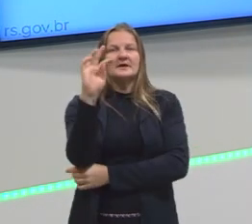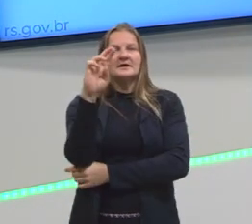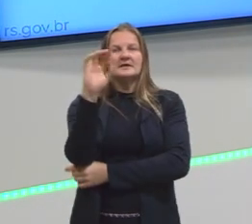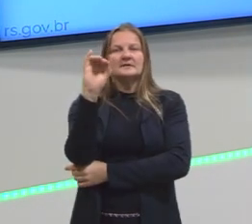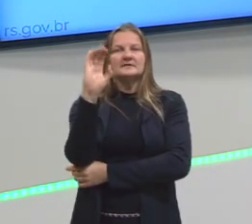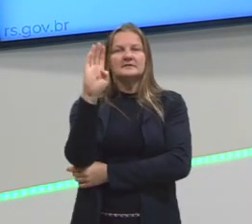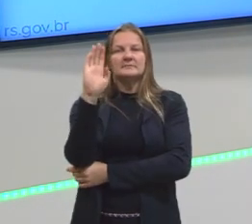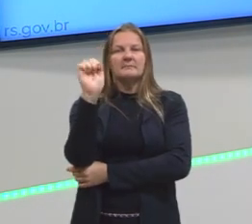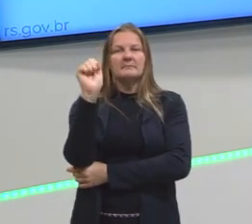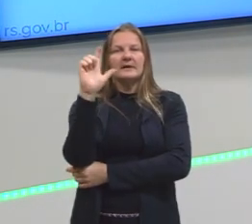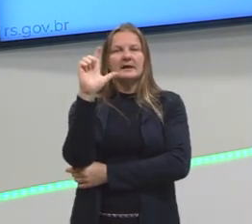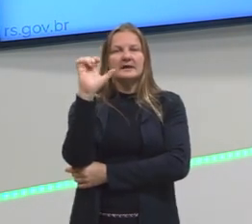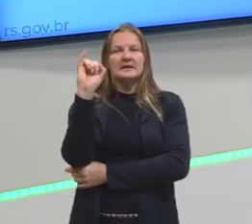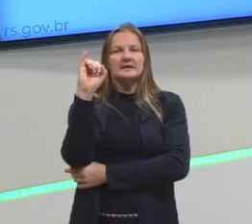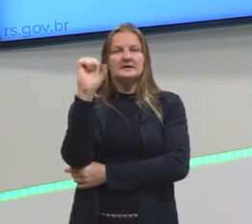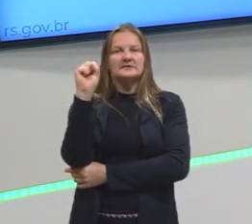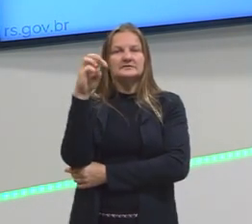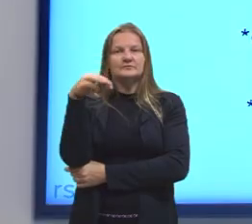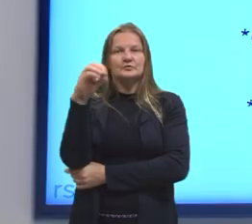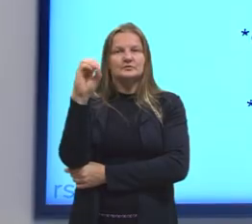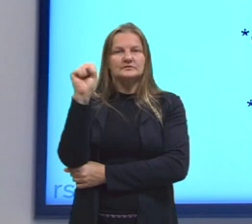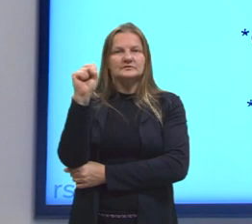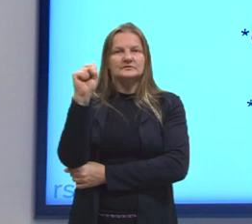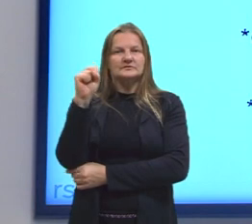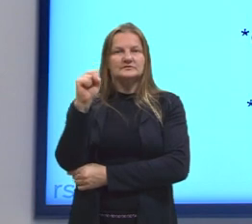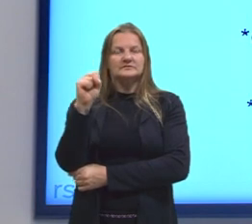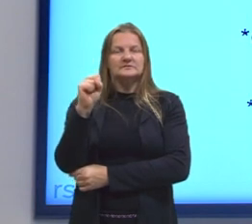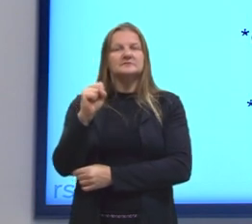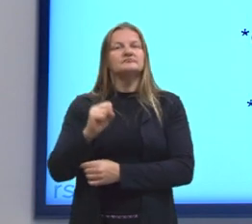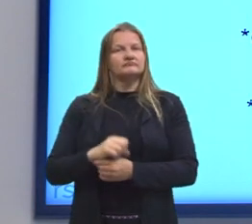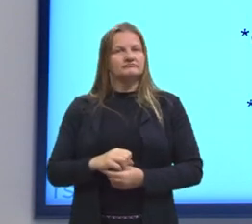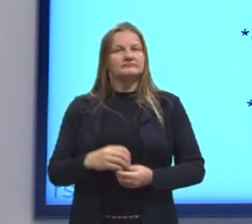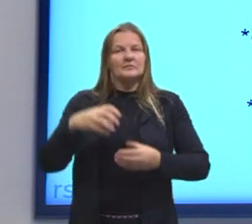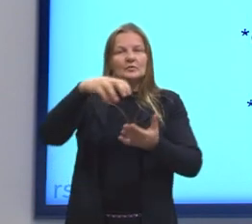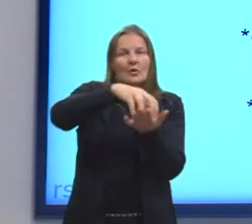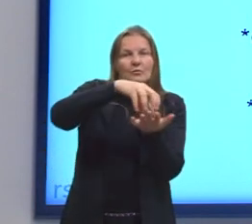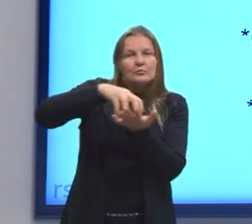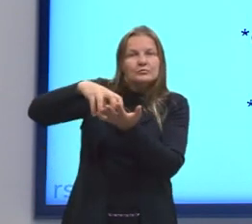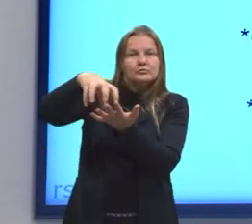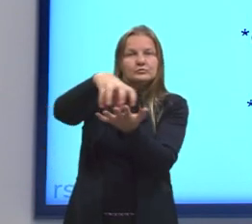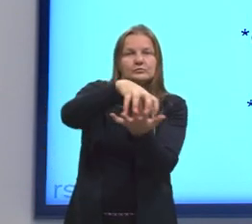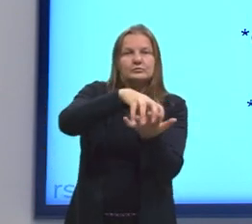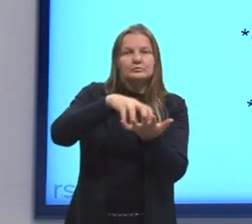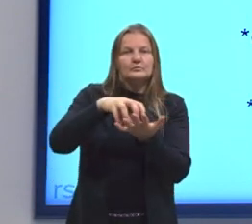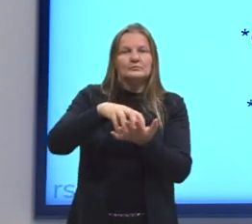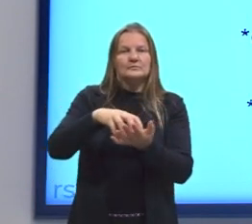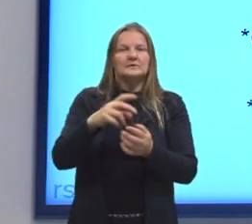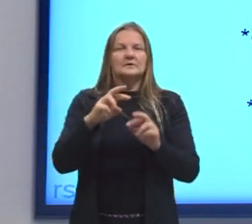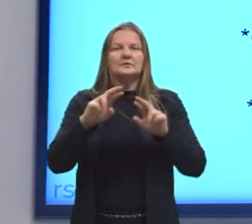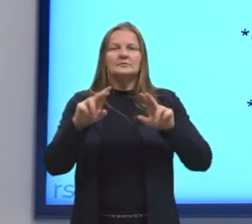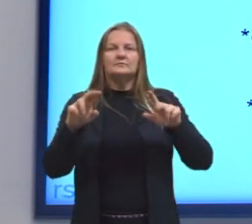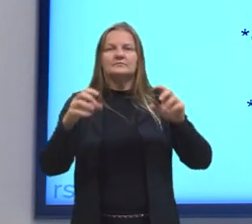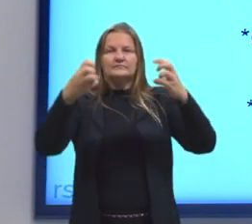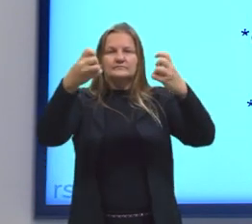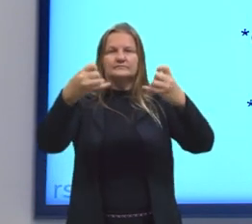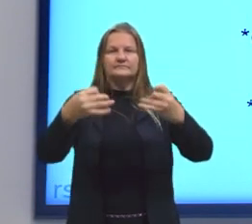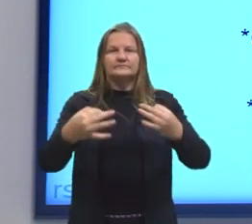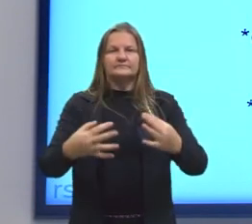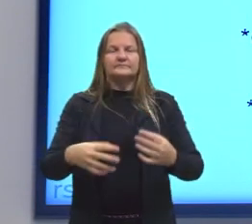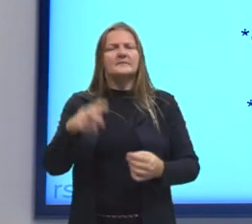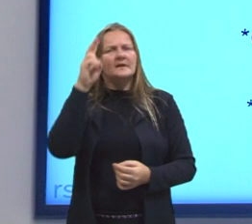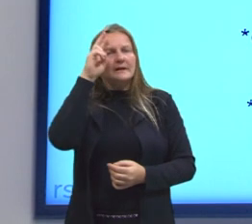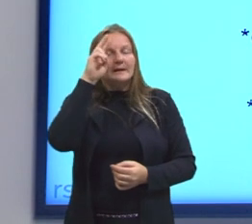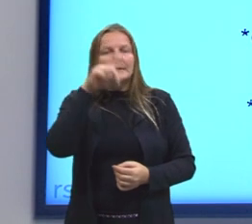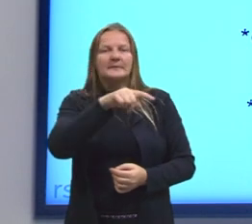contemporaneidade é uma identificação das diferenças e particularismos. Lembre-se sempre,